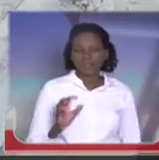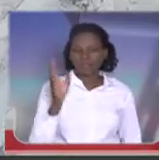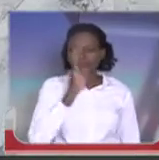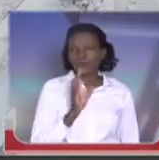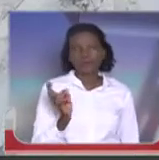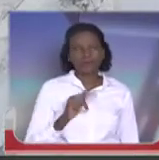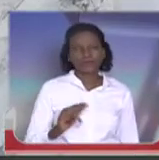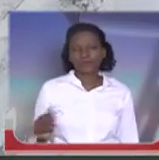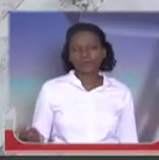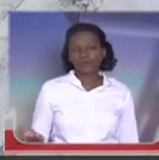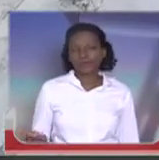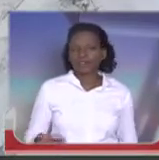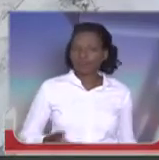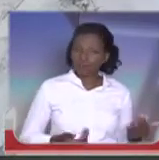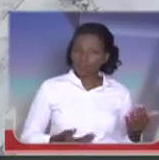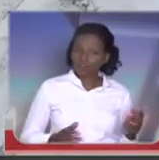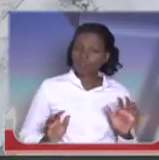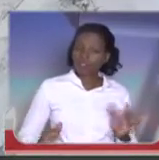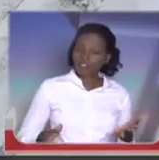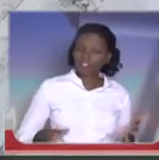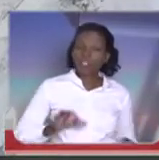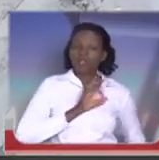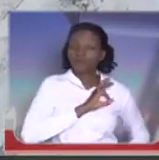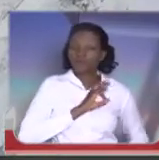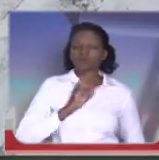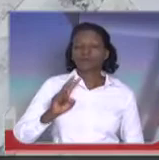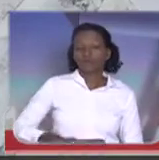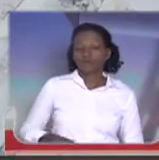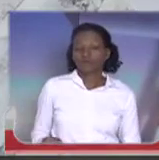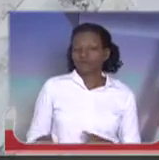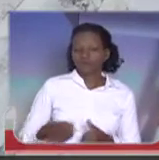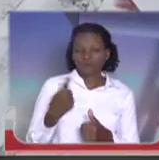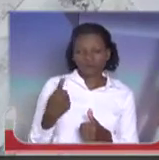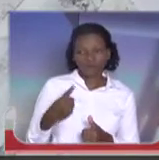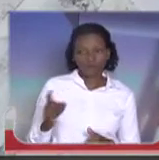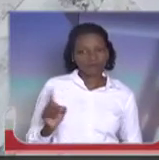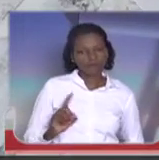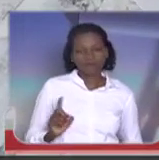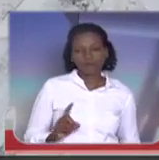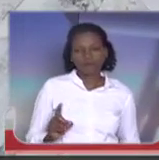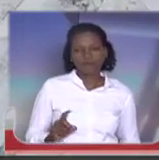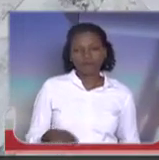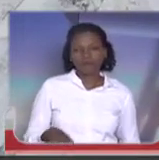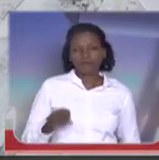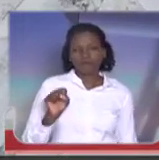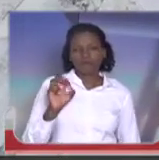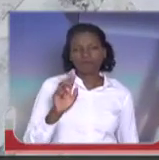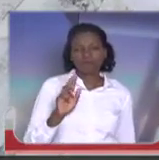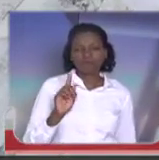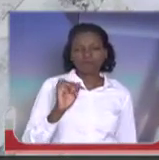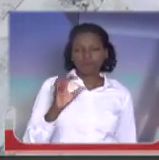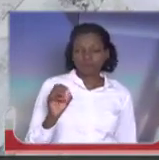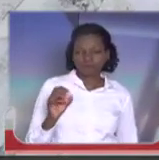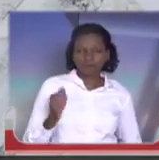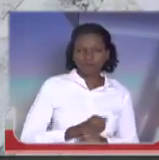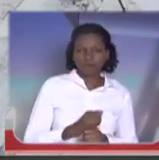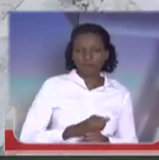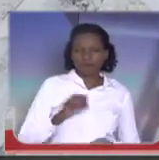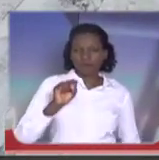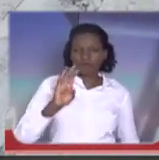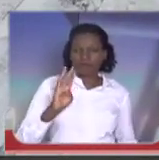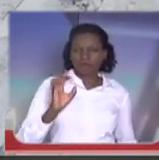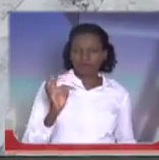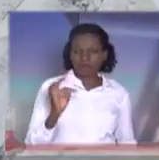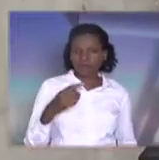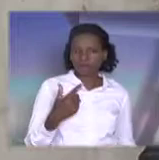adolescente, Wagner, já tinha passagem criminal, Sérgio. É a primeira vez que acontece. Tenho certeza que o Sérgio, que foi do SBT há muitos anos, é a primeira